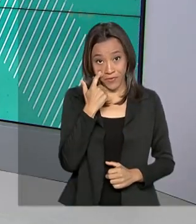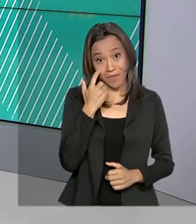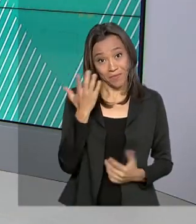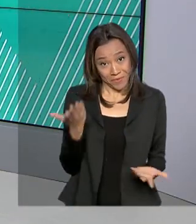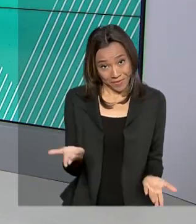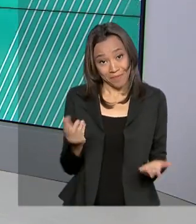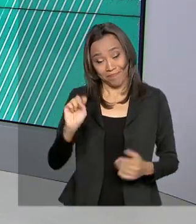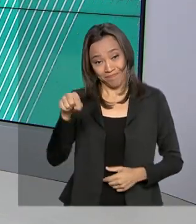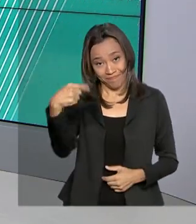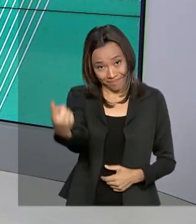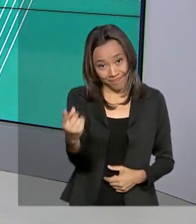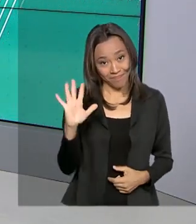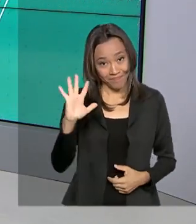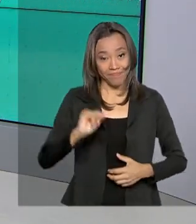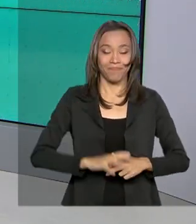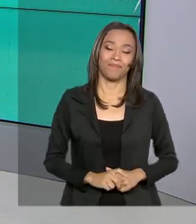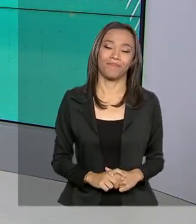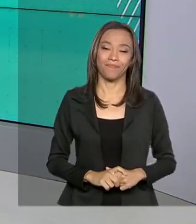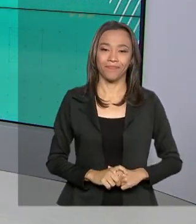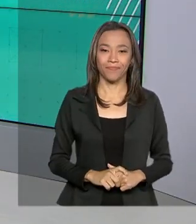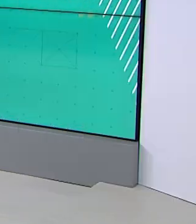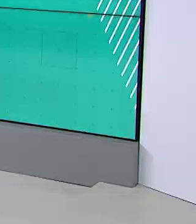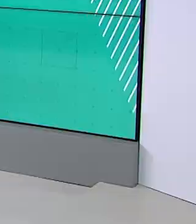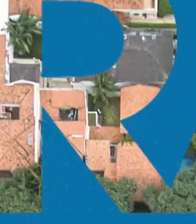então na próxima edição. Até lá. Tchau.